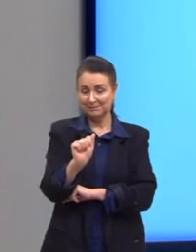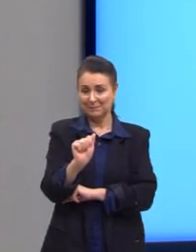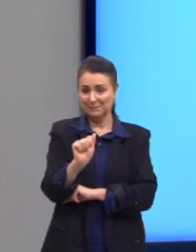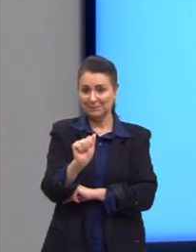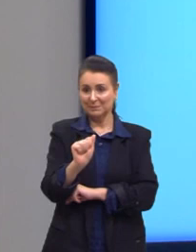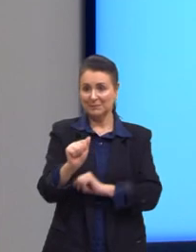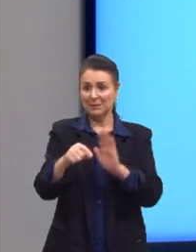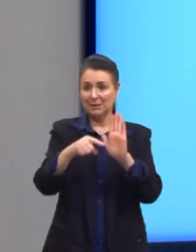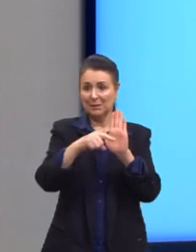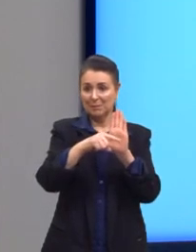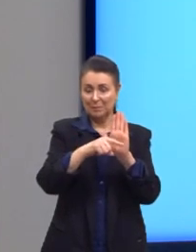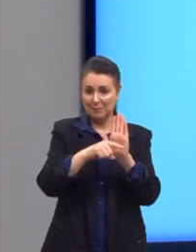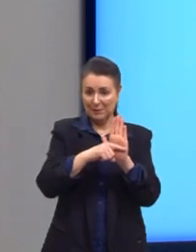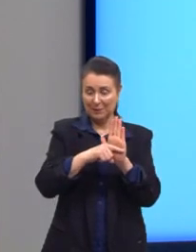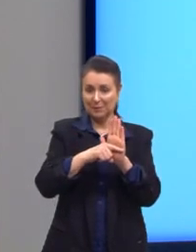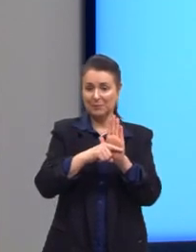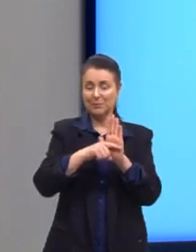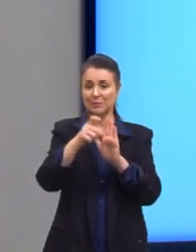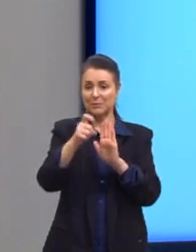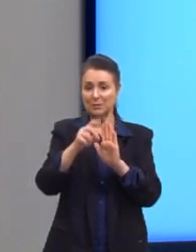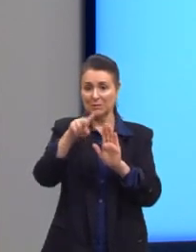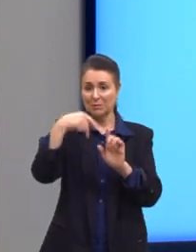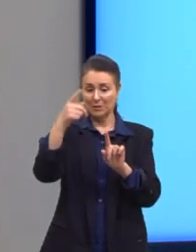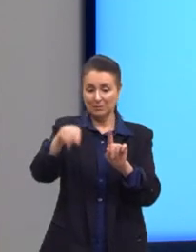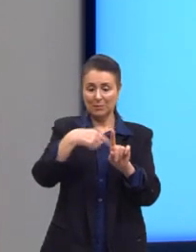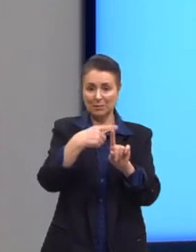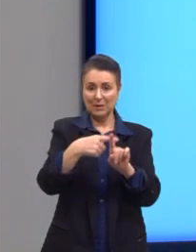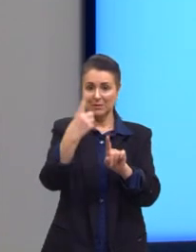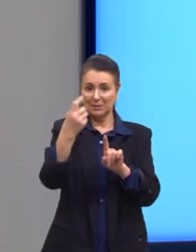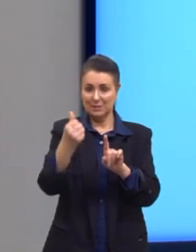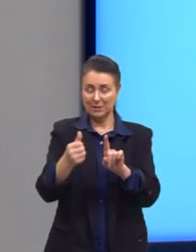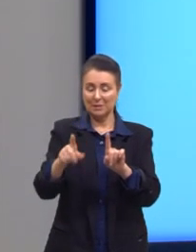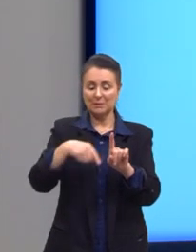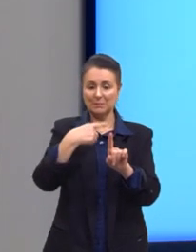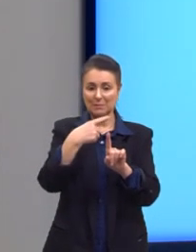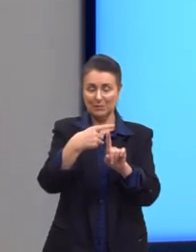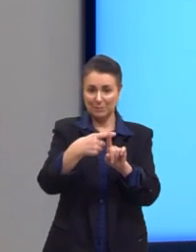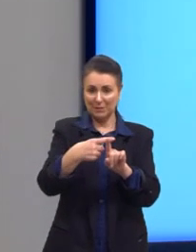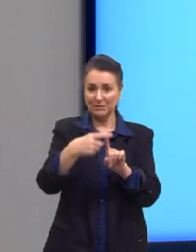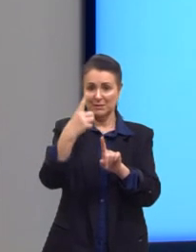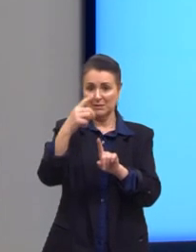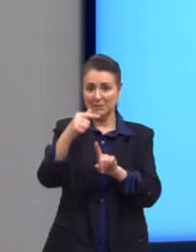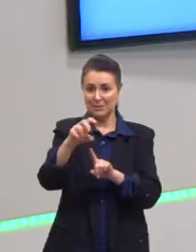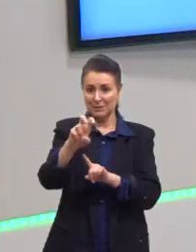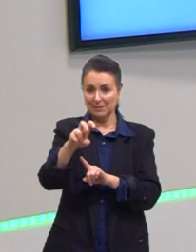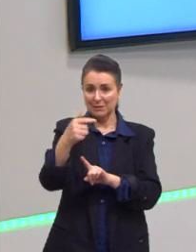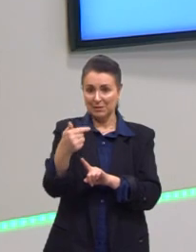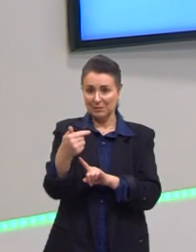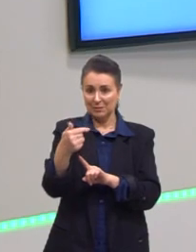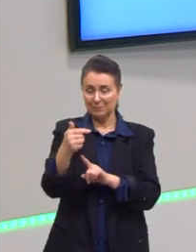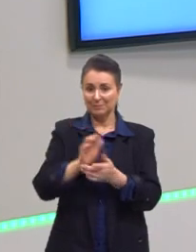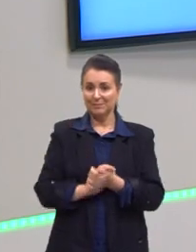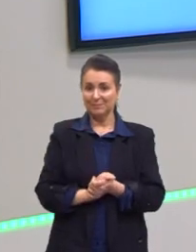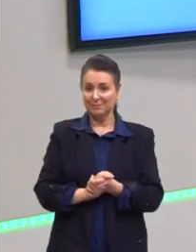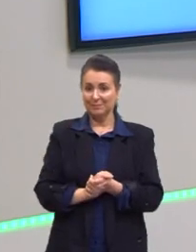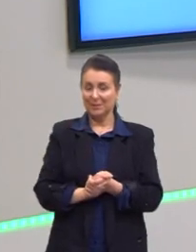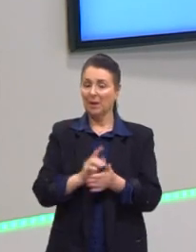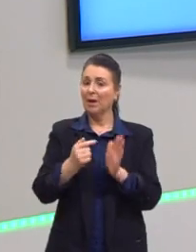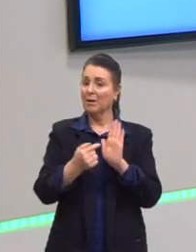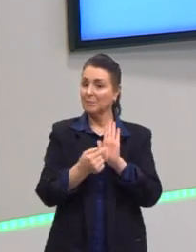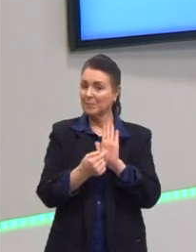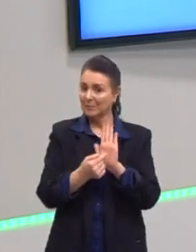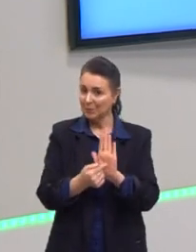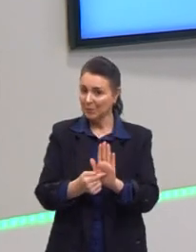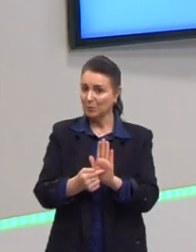Menos x², mais 16x, mais 57. De novo, gente, levei vocês pelo caminho aí mais